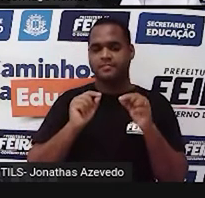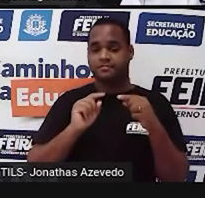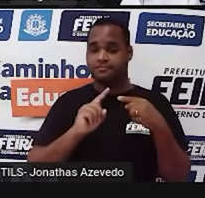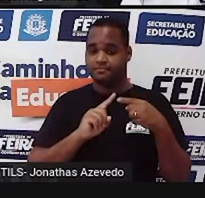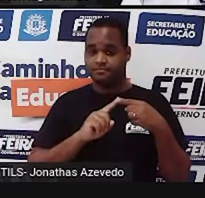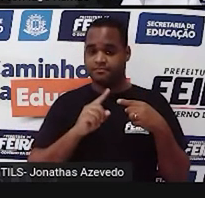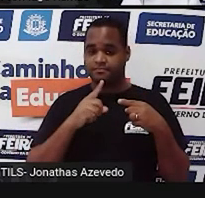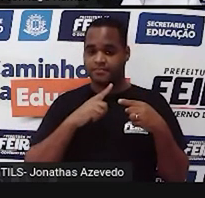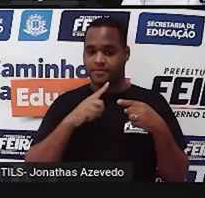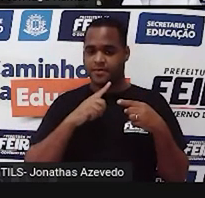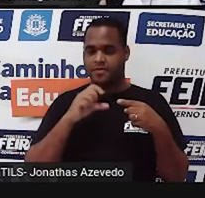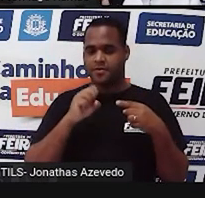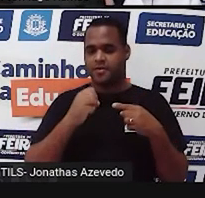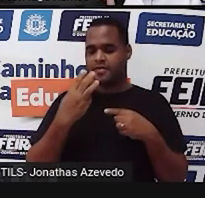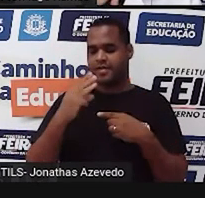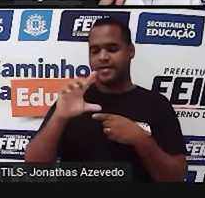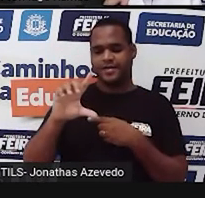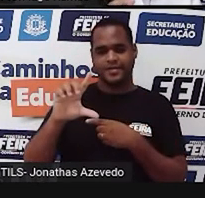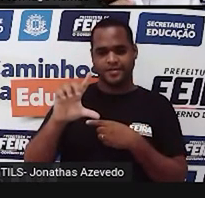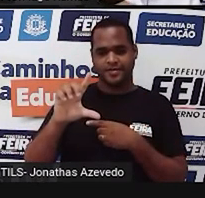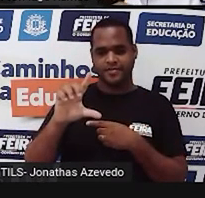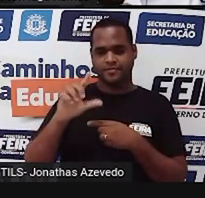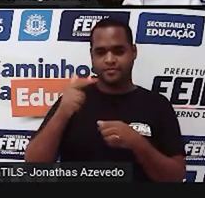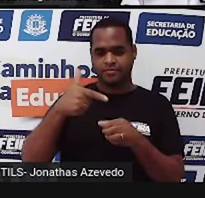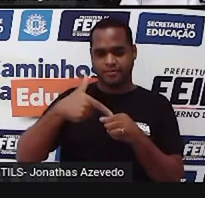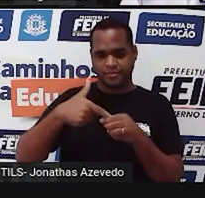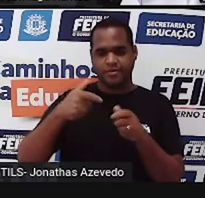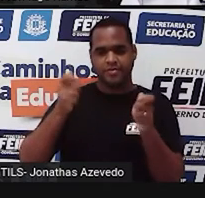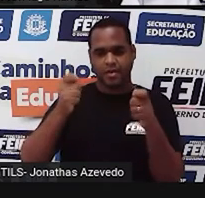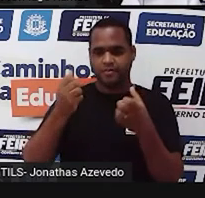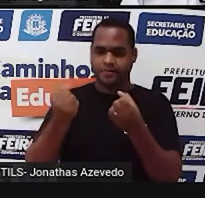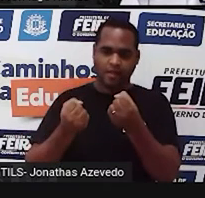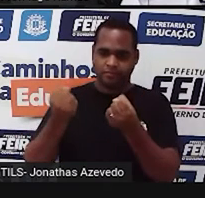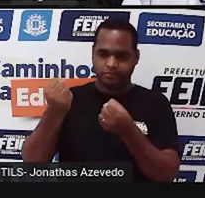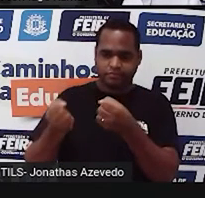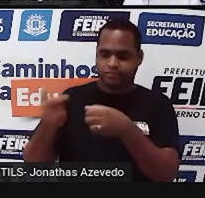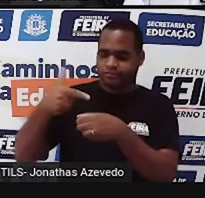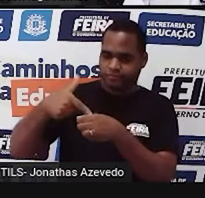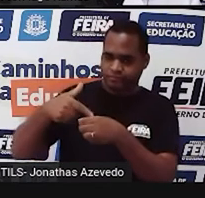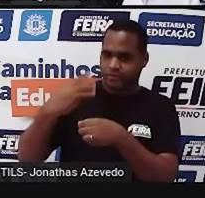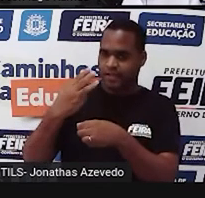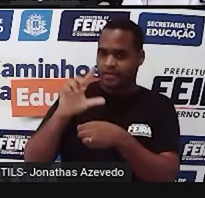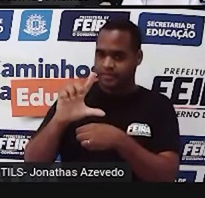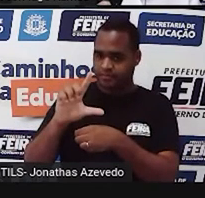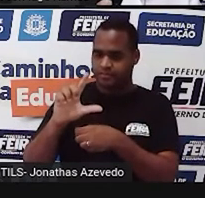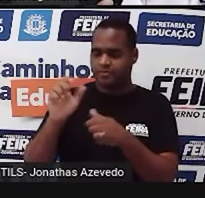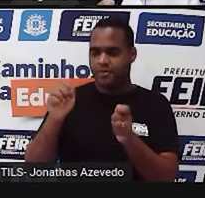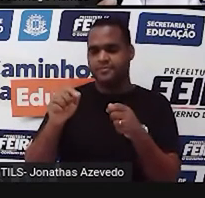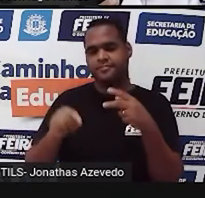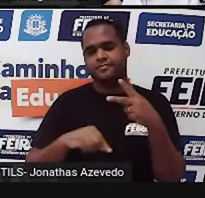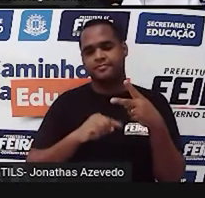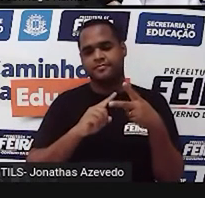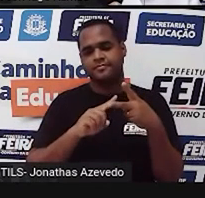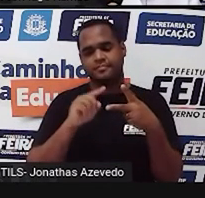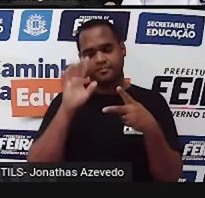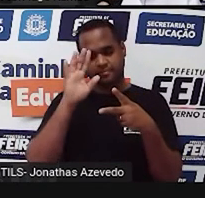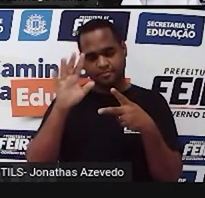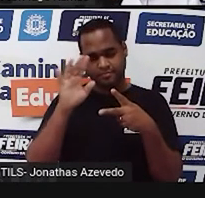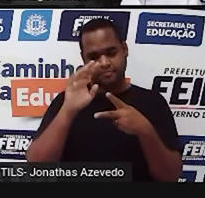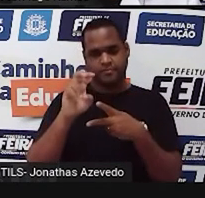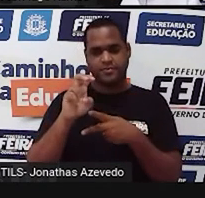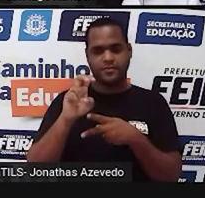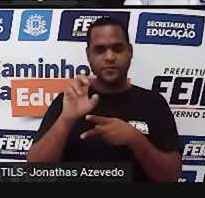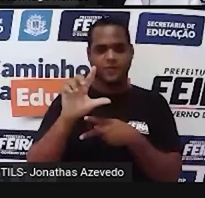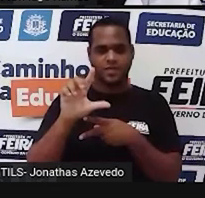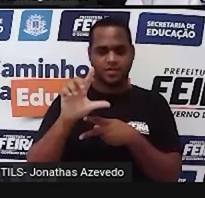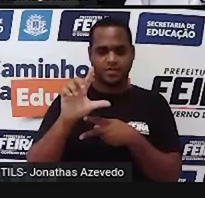você tenha abastecido 3 litros de combustível no seu carro, depois a gente vai imaginar que você tenha abastecido